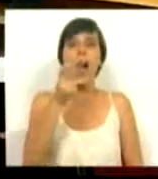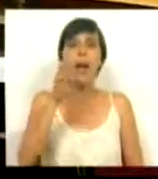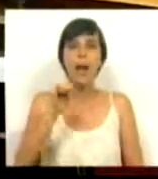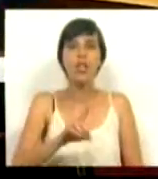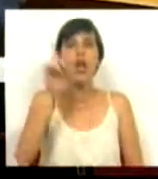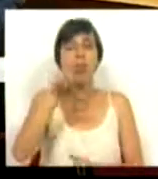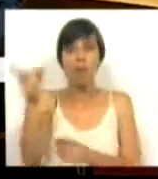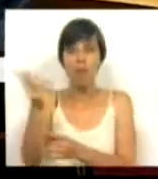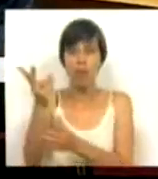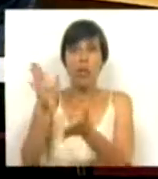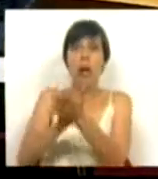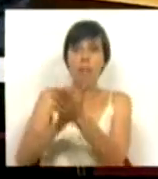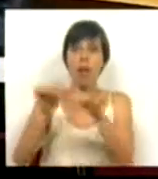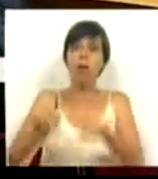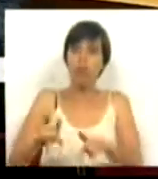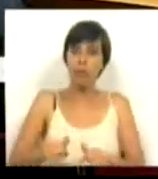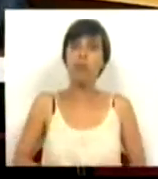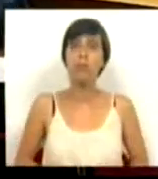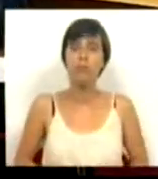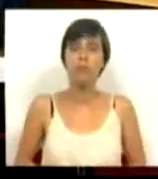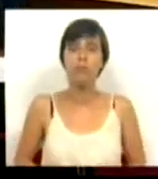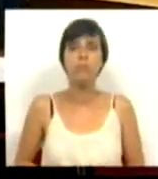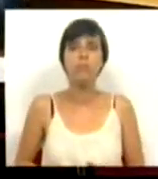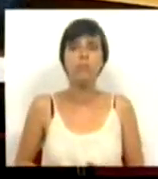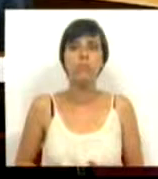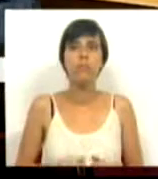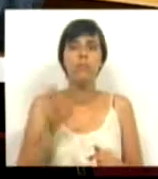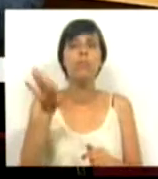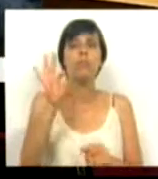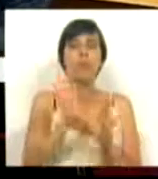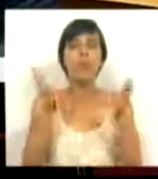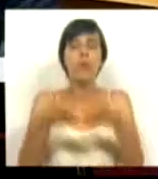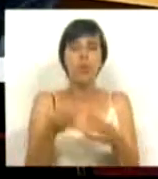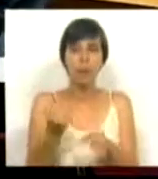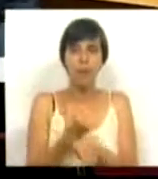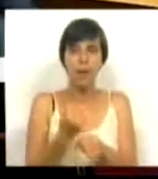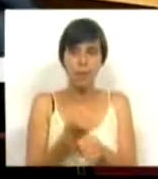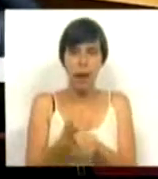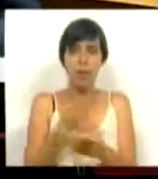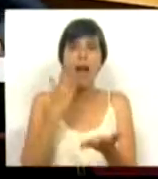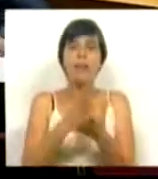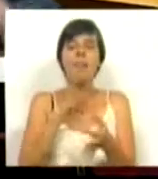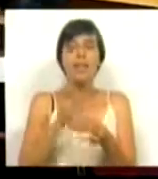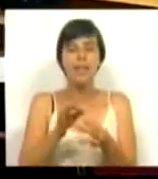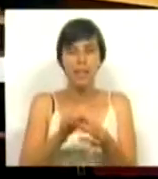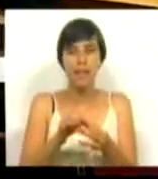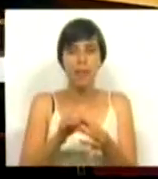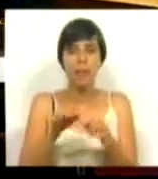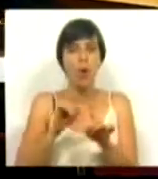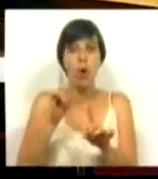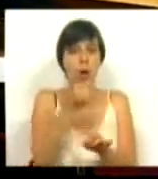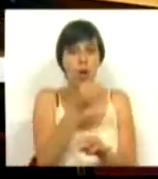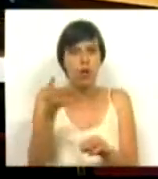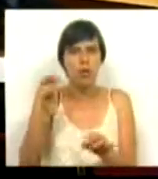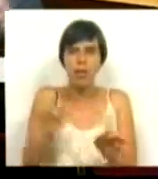Norte que os senhores aplaudiram nesta Câmara foi que estava nomeado um grupo de trabalho que até setembro, setembro, mas não era